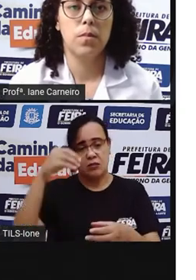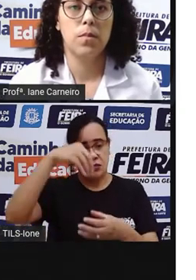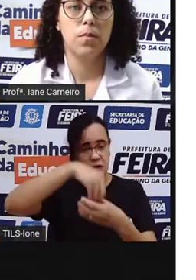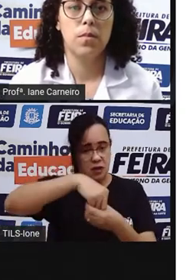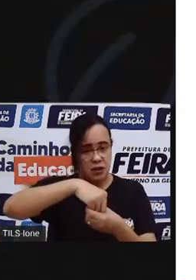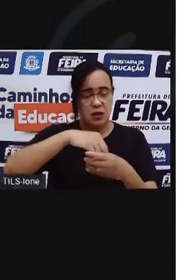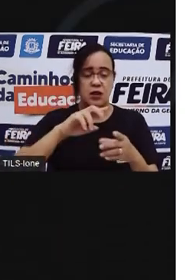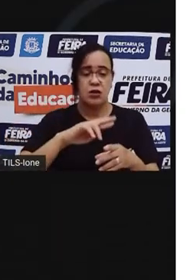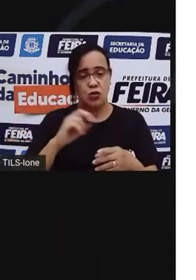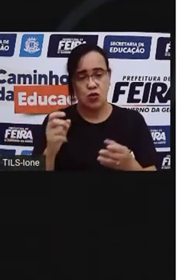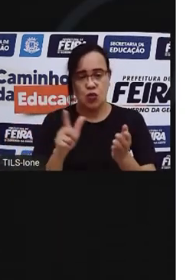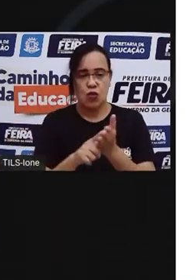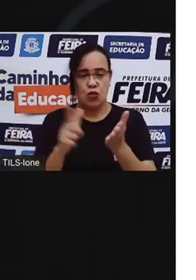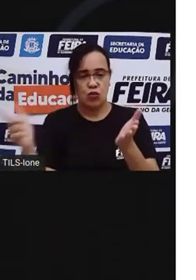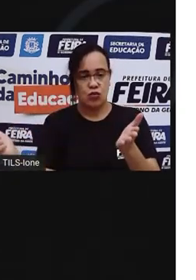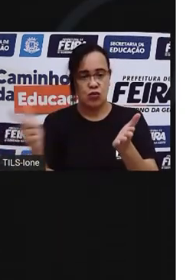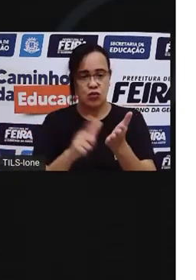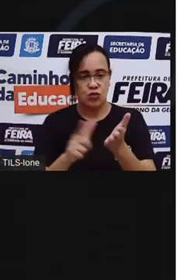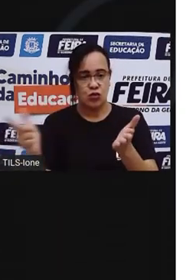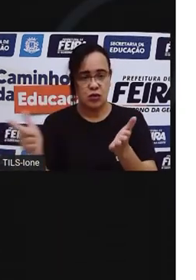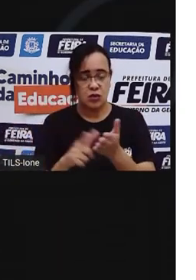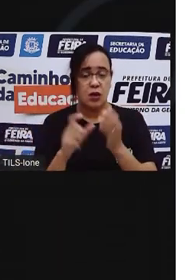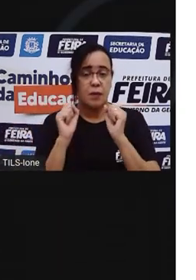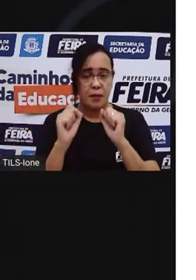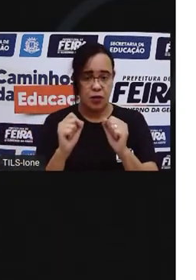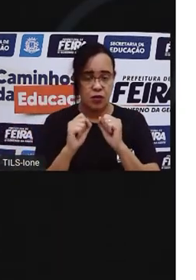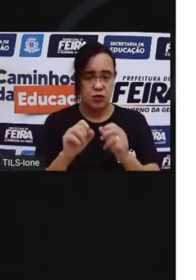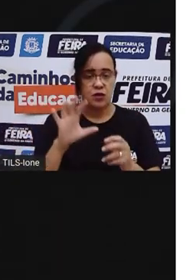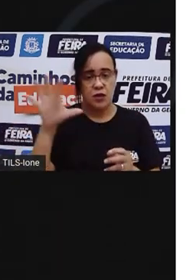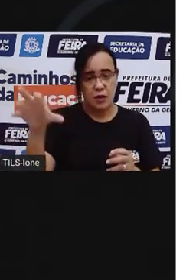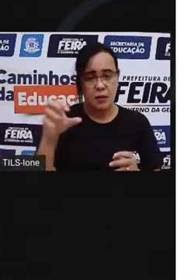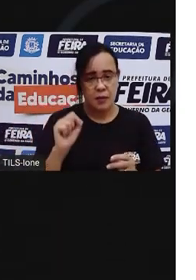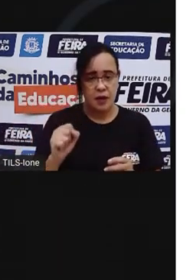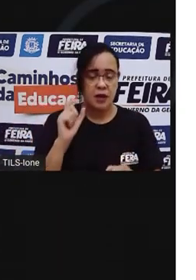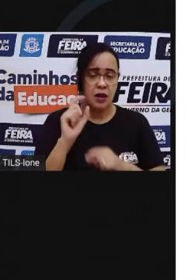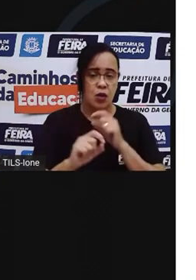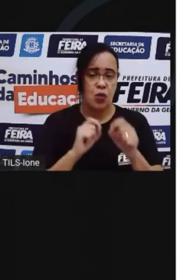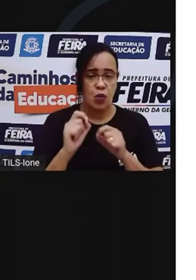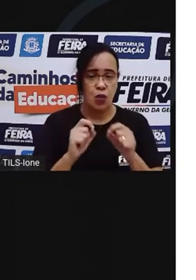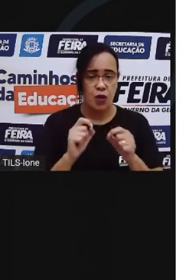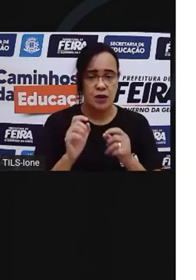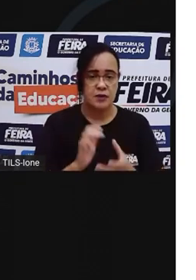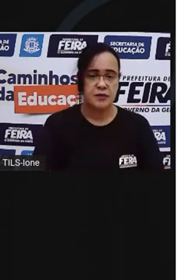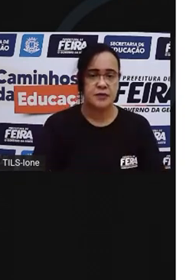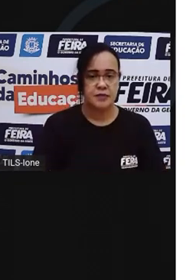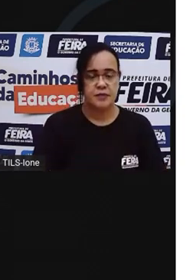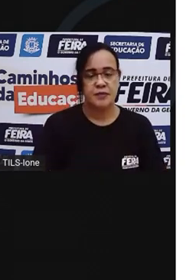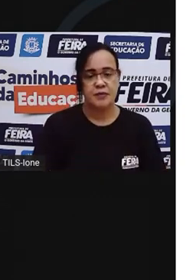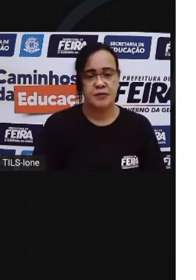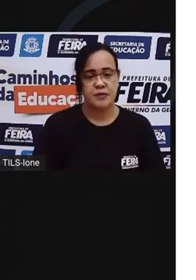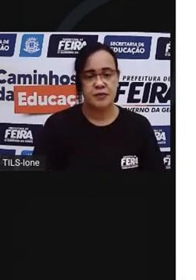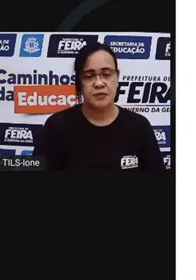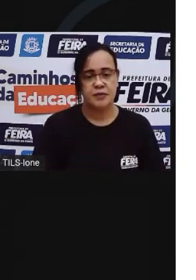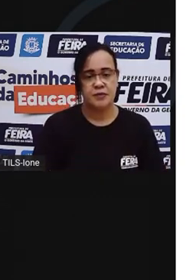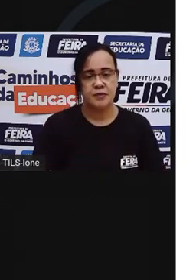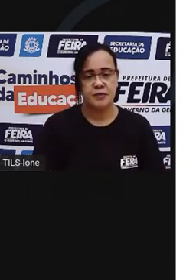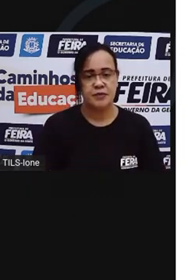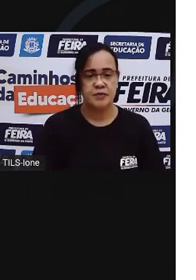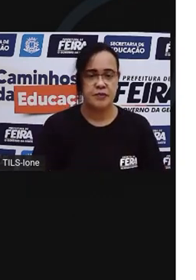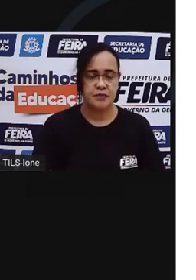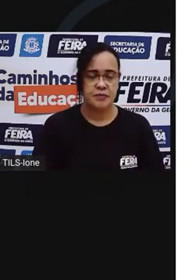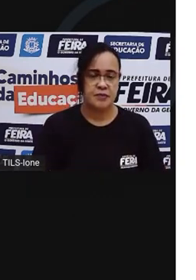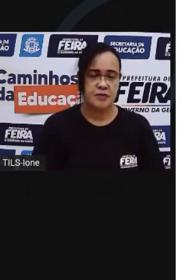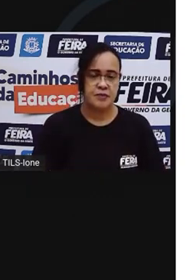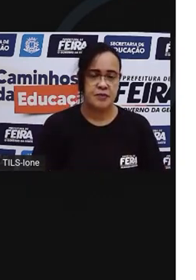macia as meias, tá bom? Então, a gente vai pegar a primeira meia, pega mais esversão, e aí, a gente